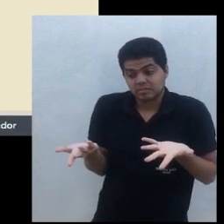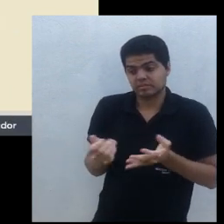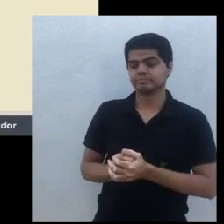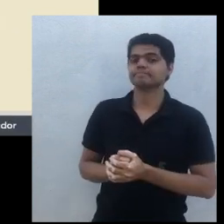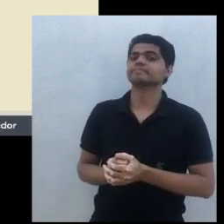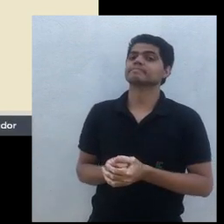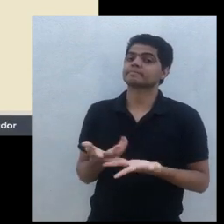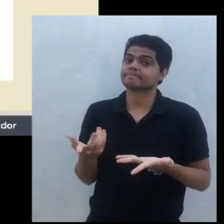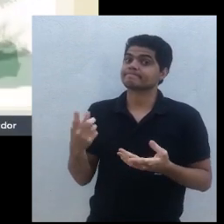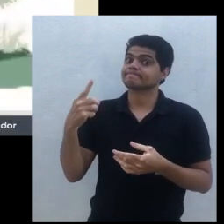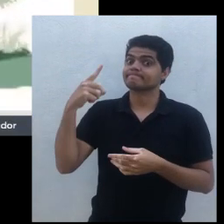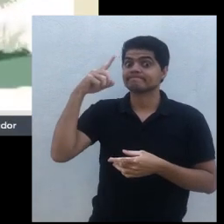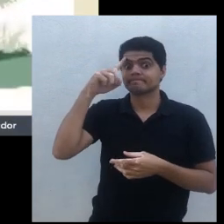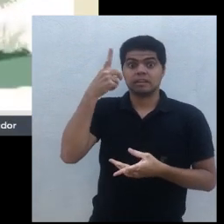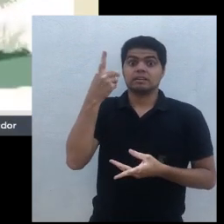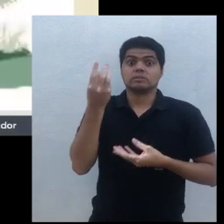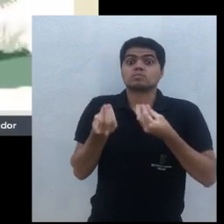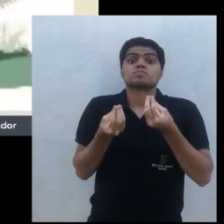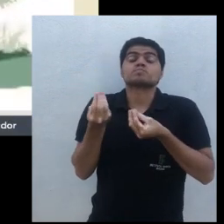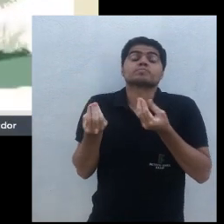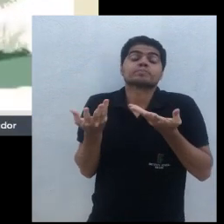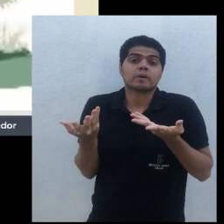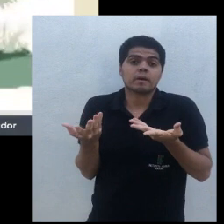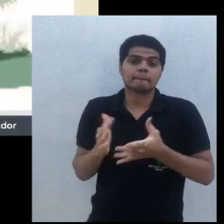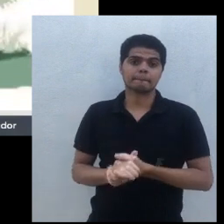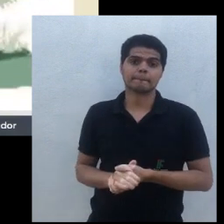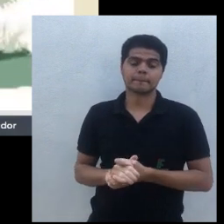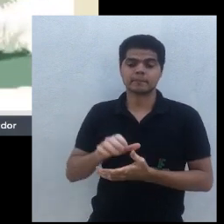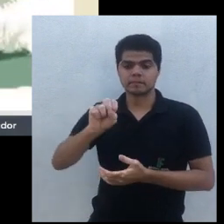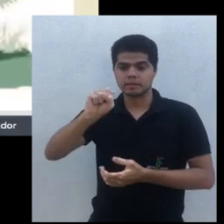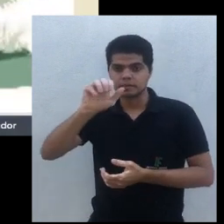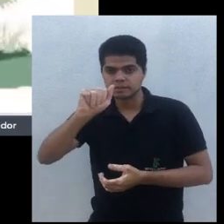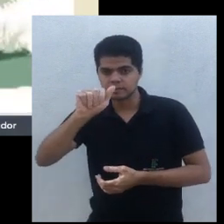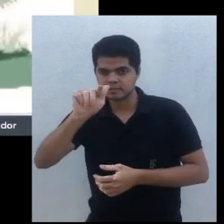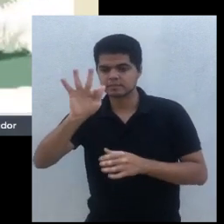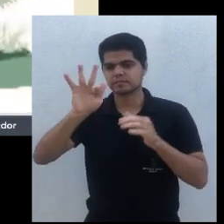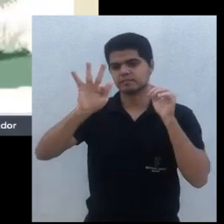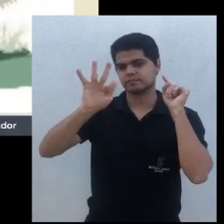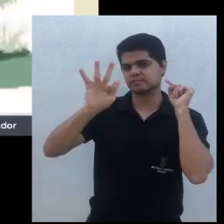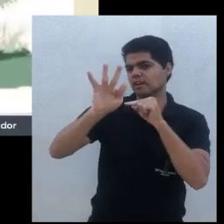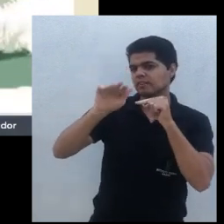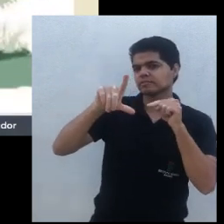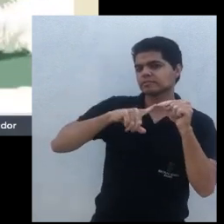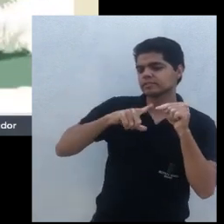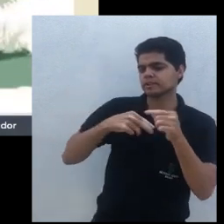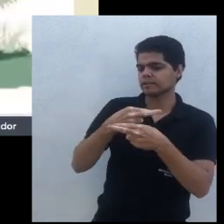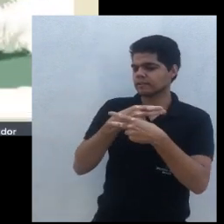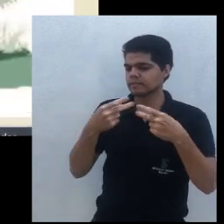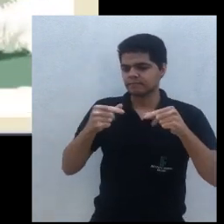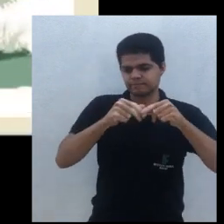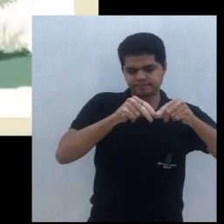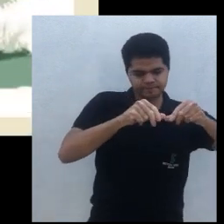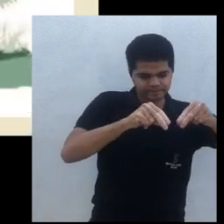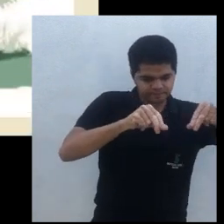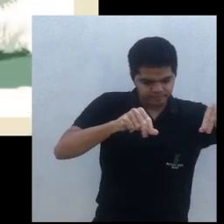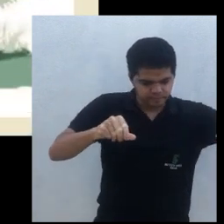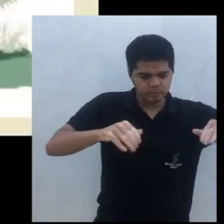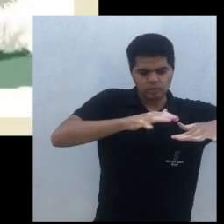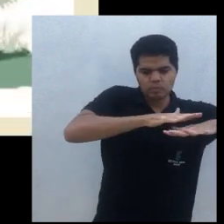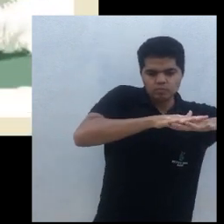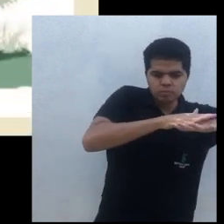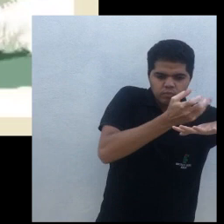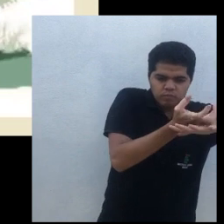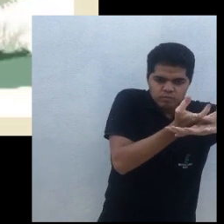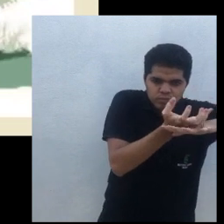para mim, é a grande questão do SAF. Porque eu vou ter aqui no SAF vários extratos. Eu vou ter um extrato rasteiro,